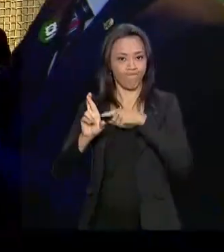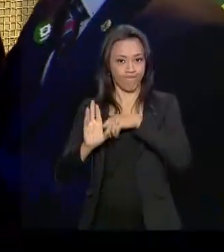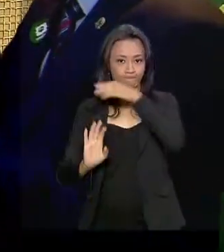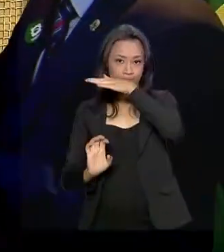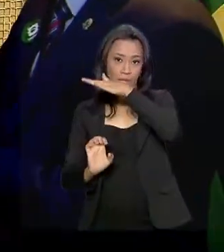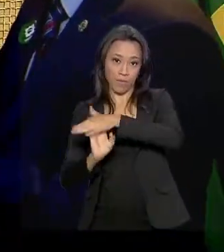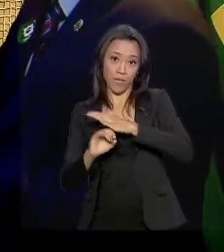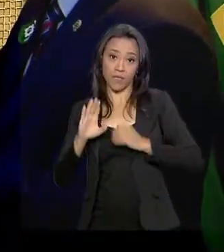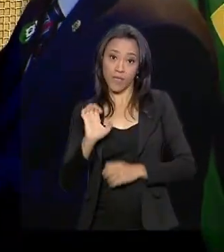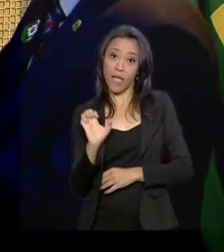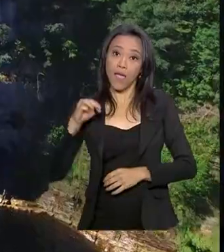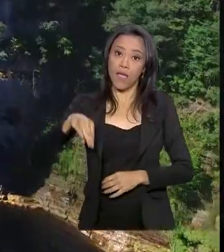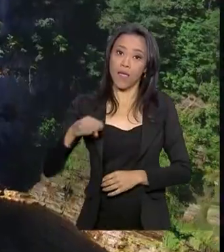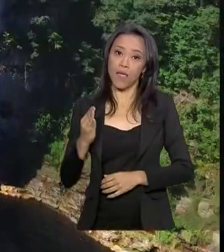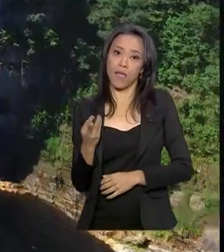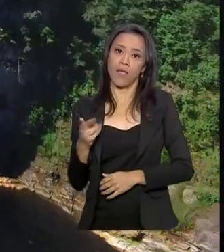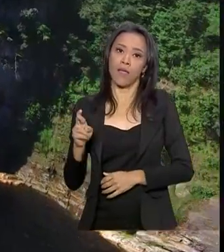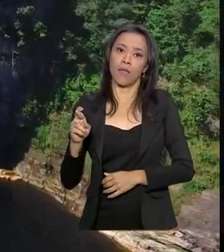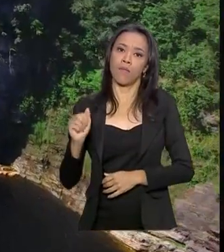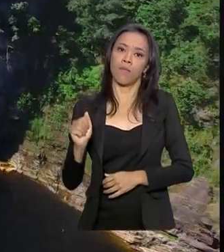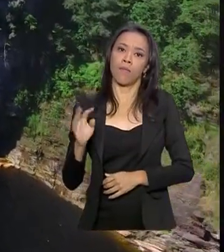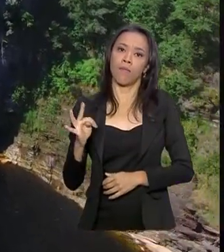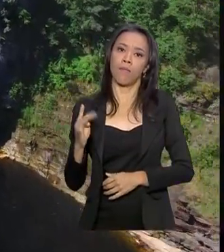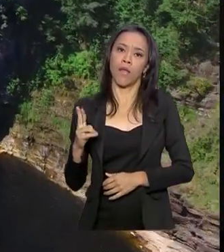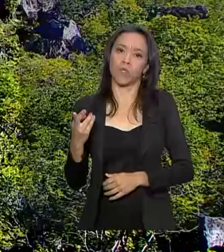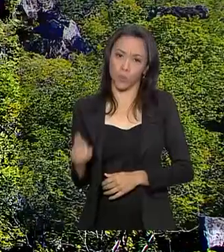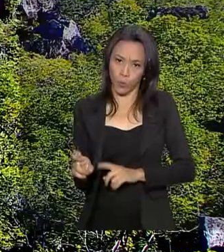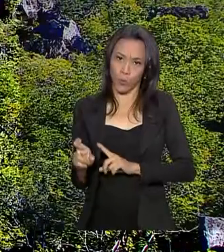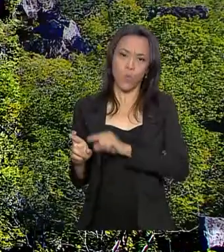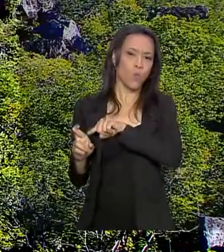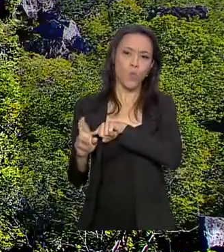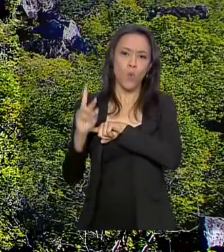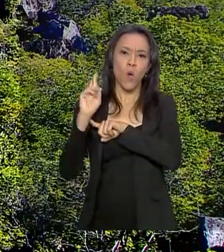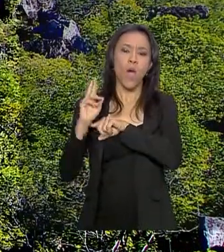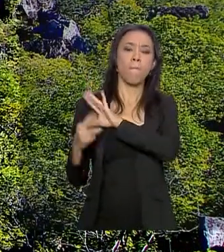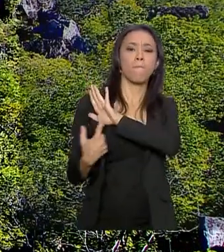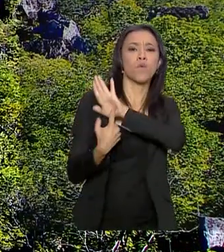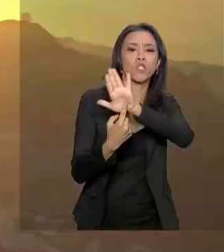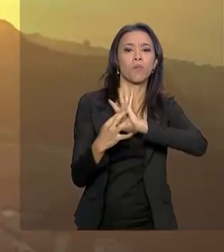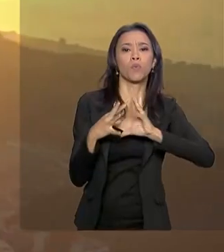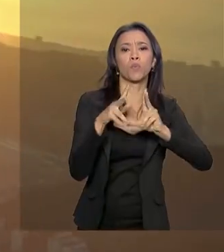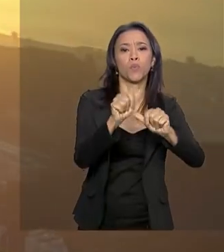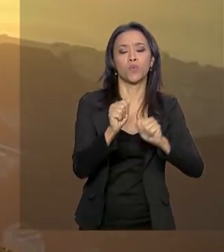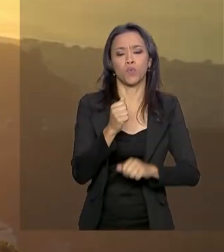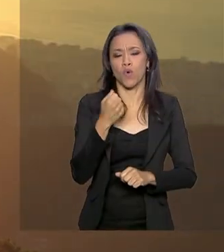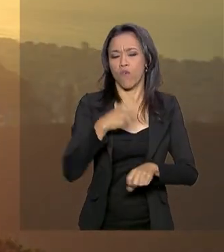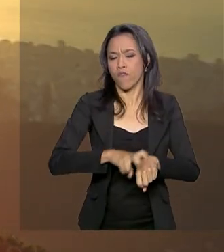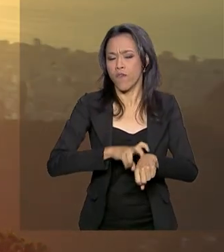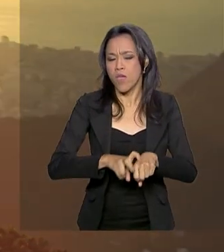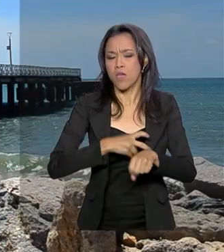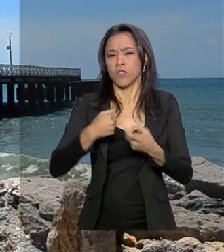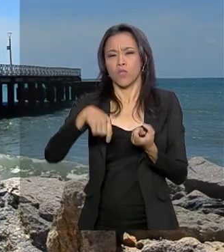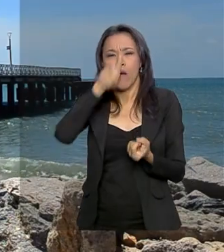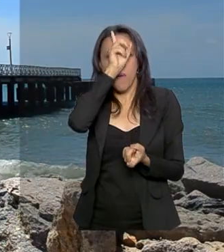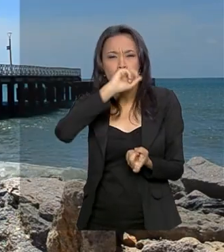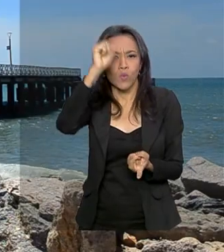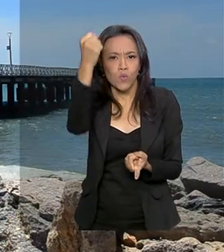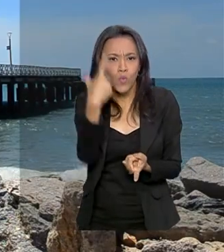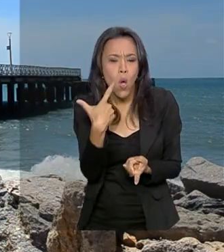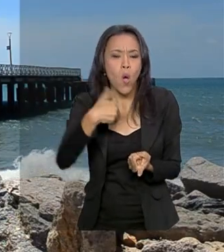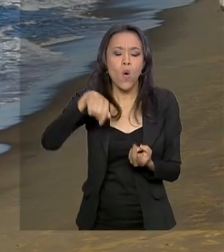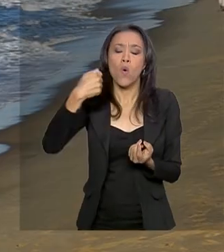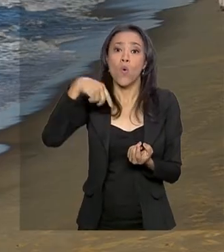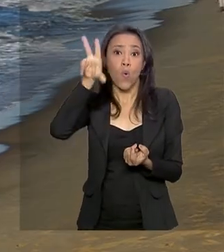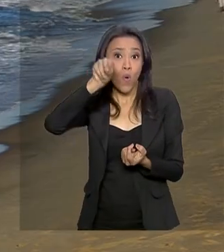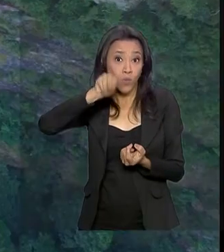Turismo, a Embratur. Mostrar para o mundo o verde das matas, o amarelo do sol, o azul do